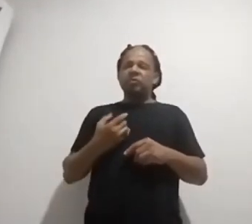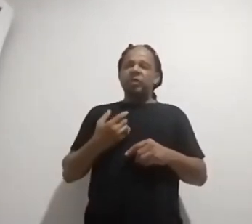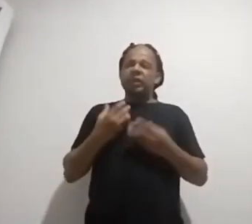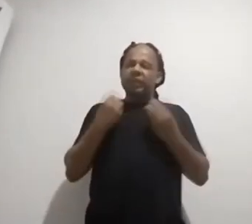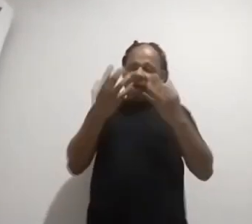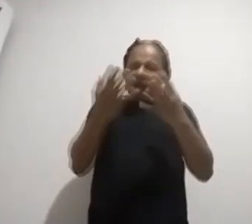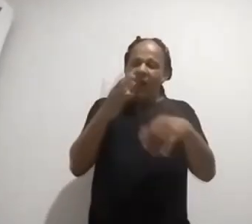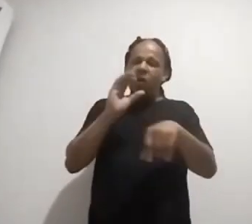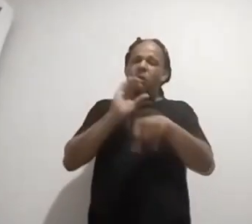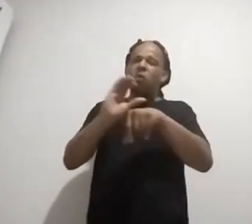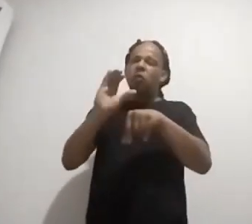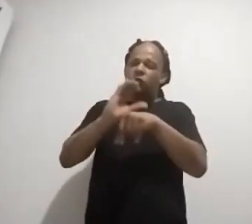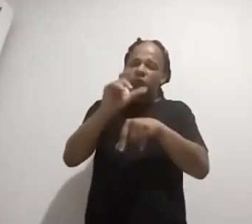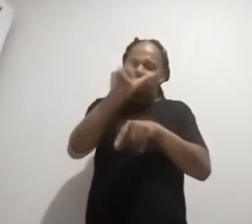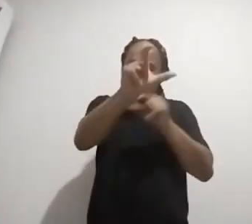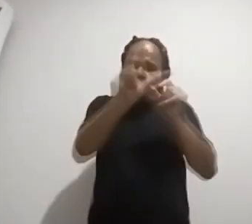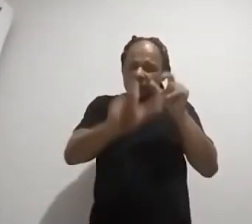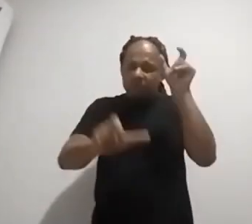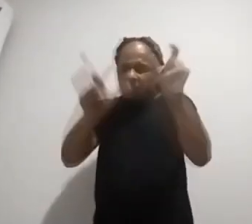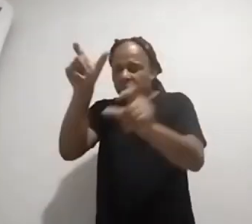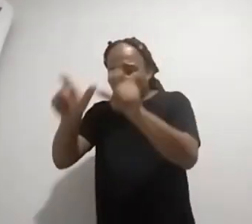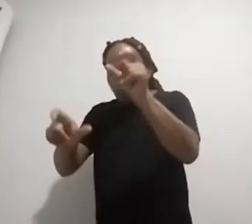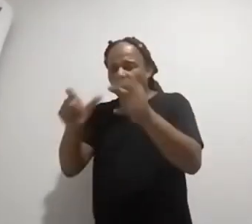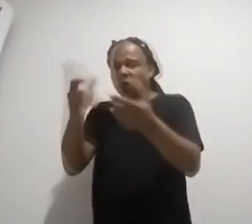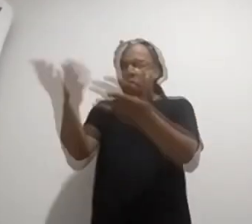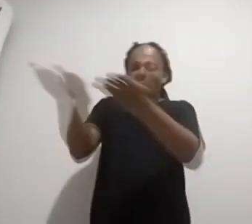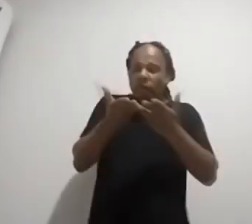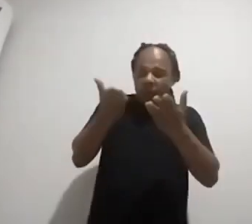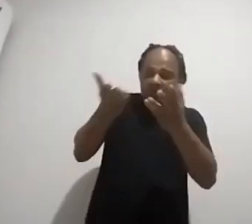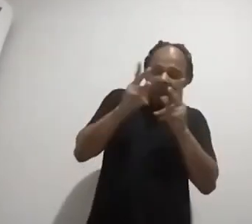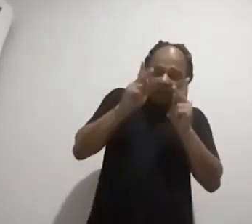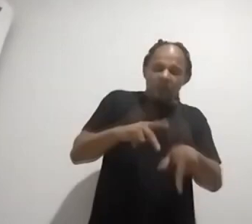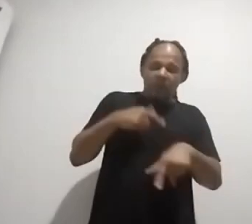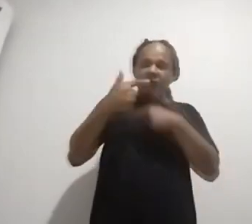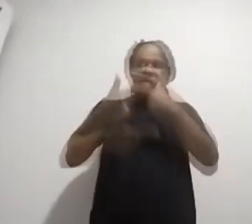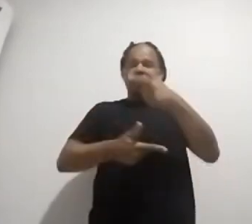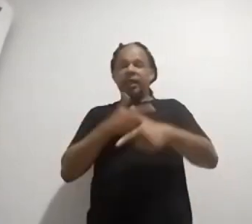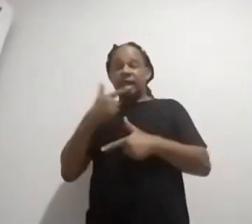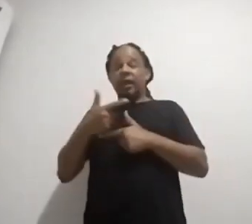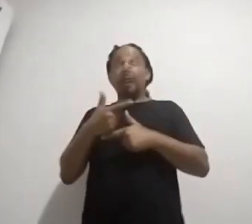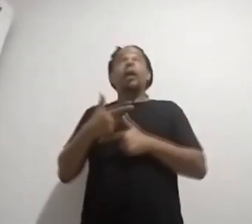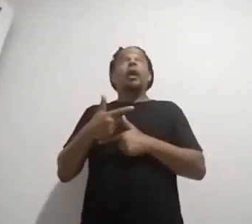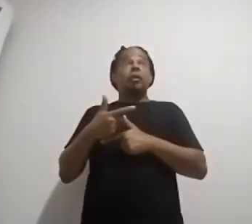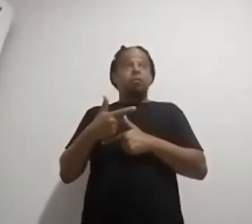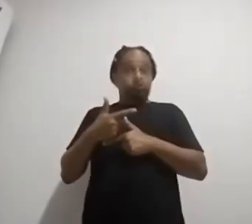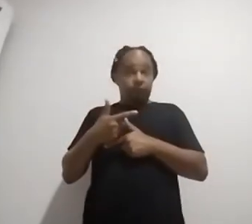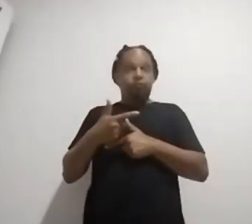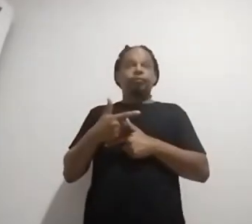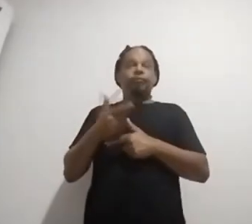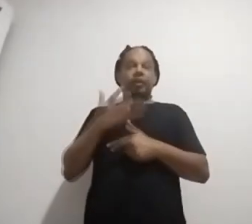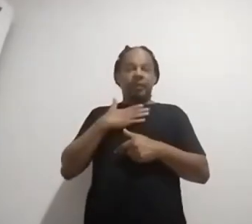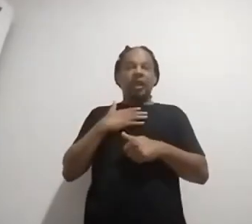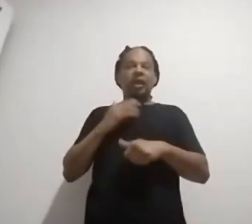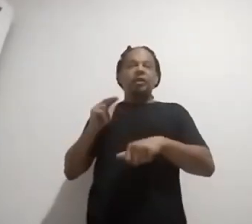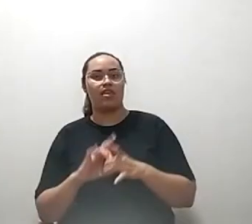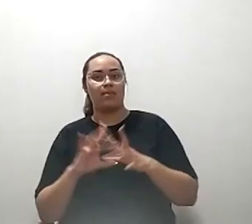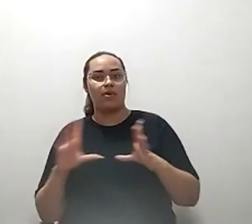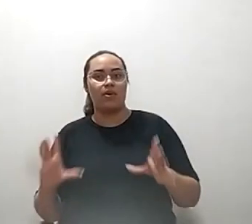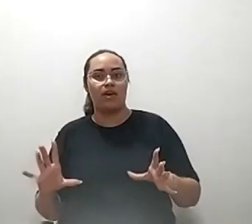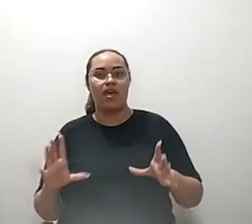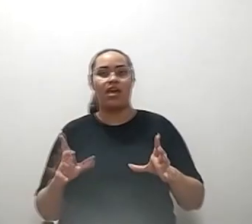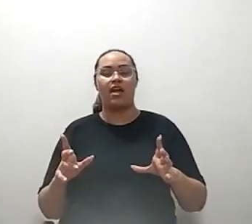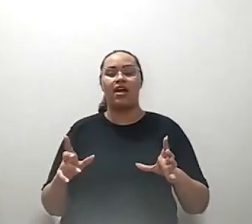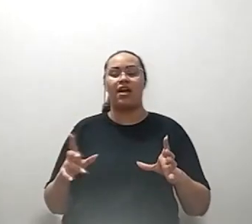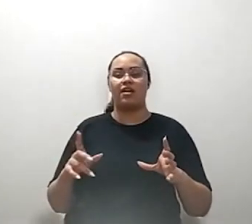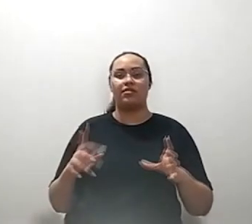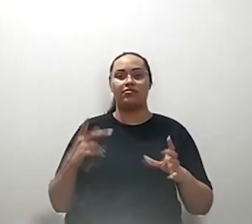convidando pessoas para trabalhar. Para mim é um lugar de muita esperança, assim, sabe? O PT